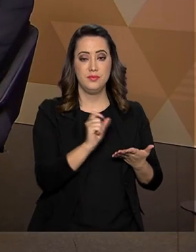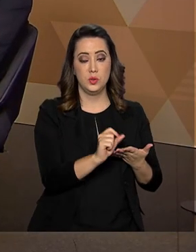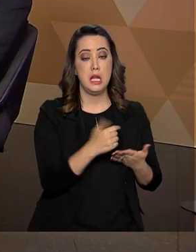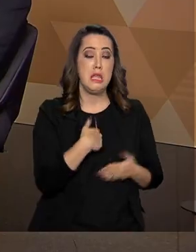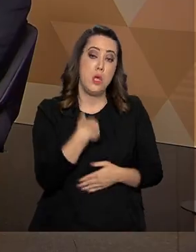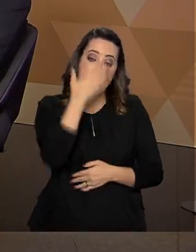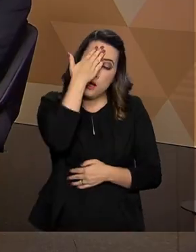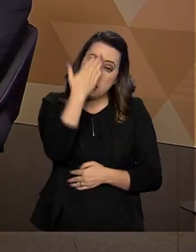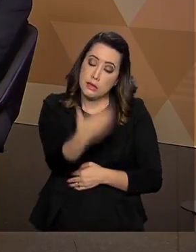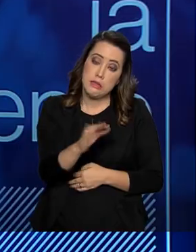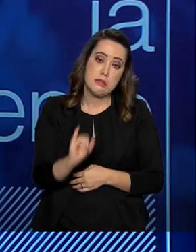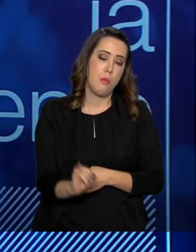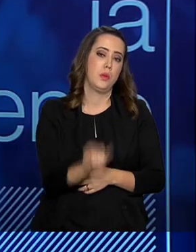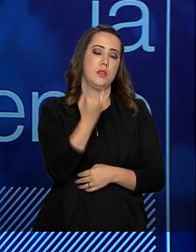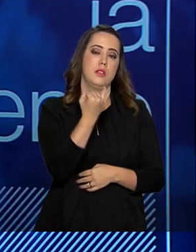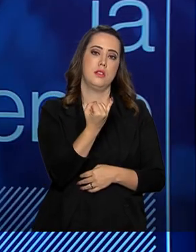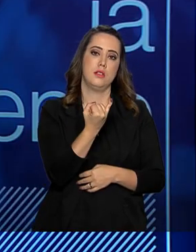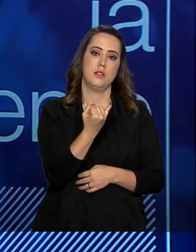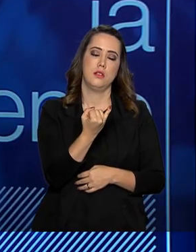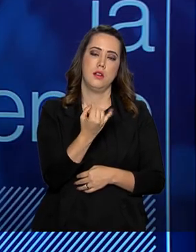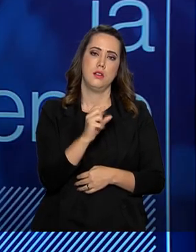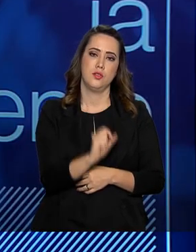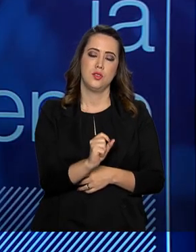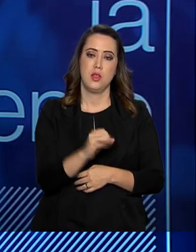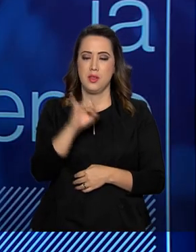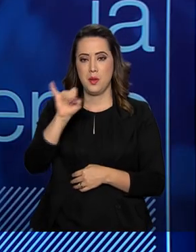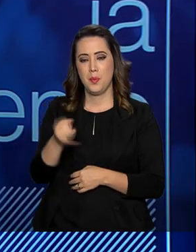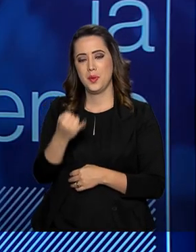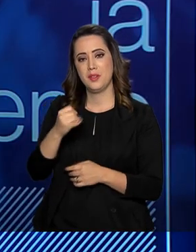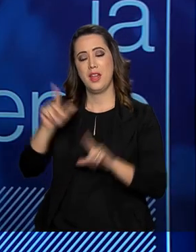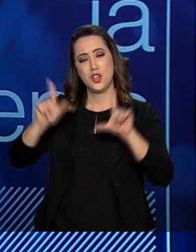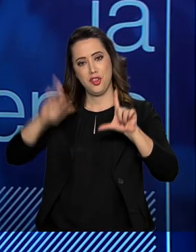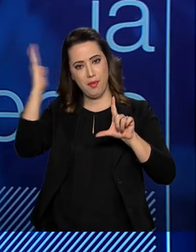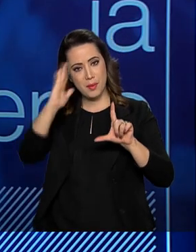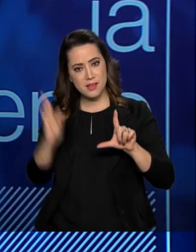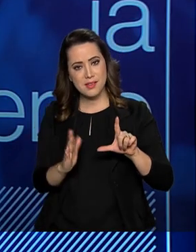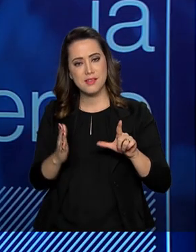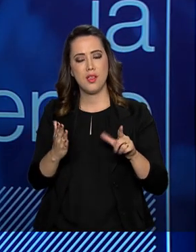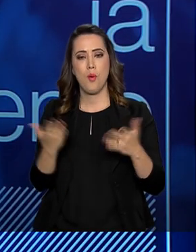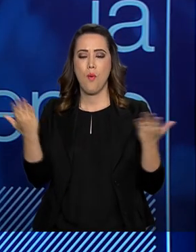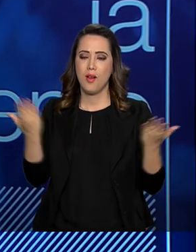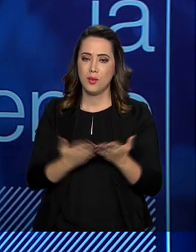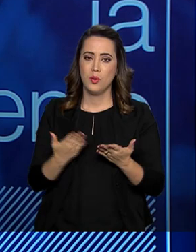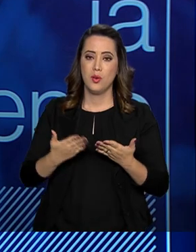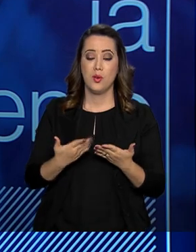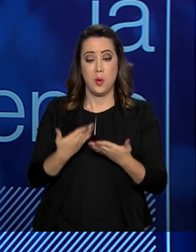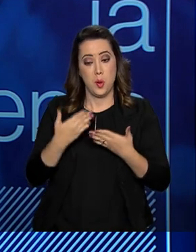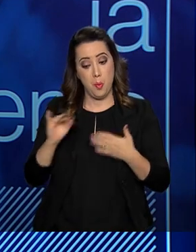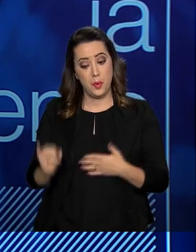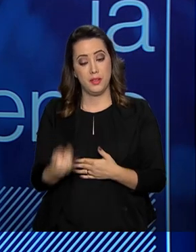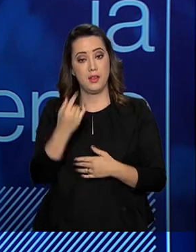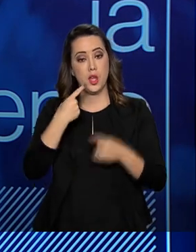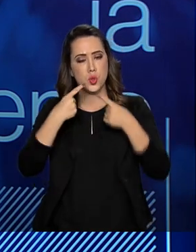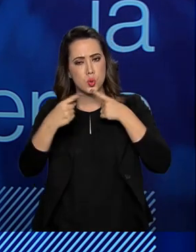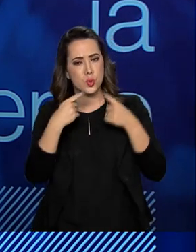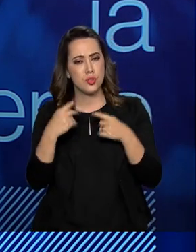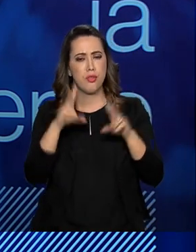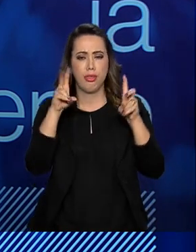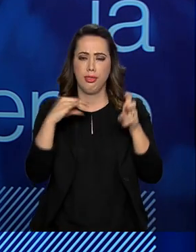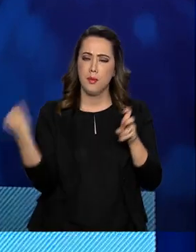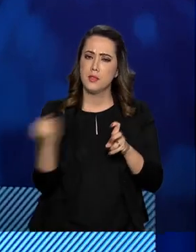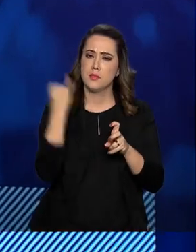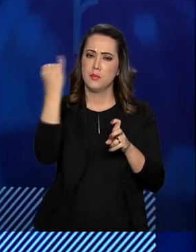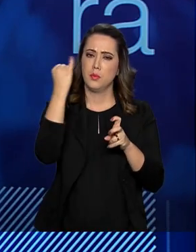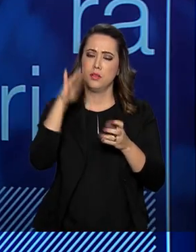Eu agradeço a oportunidade da TV Brasil pela oportunidade de discutir temas relevantes da